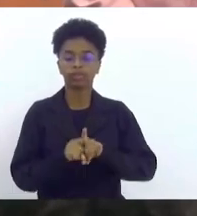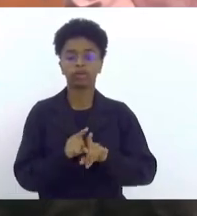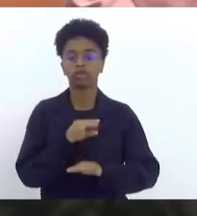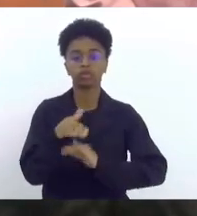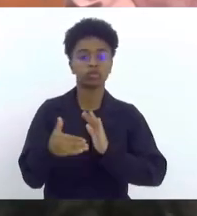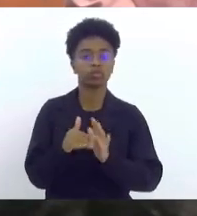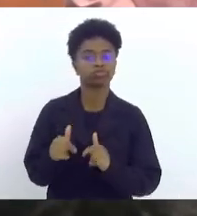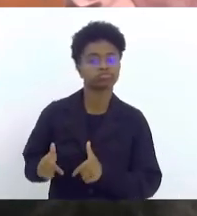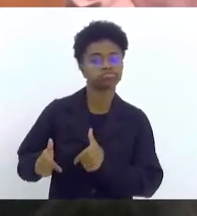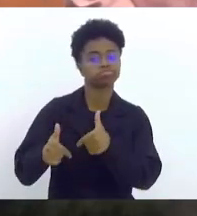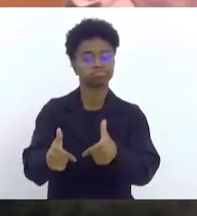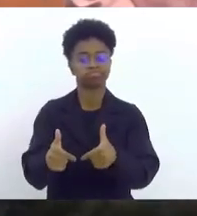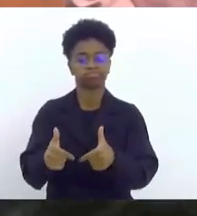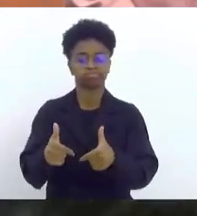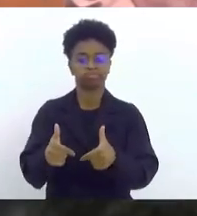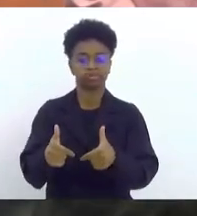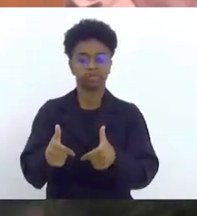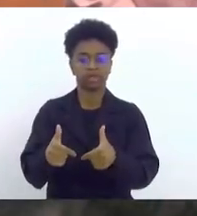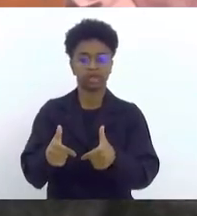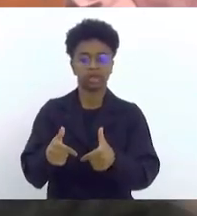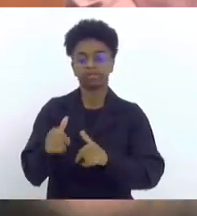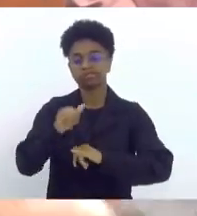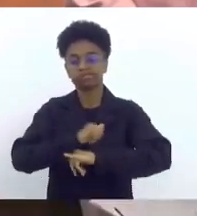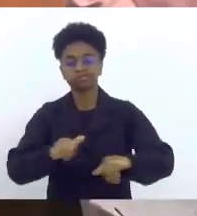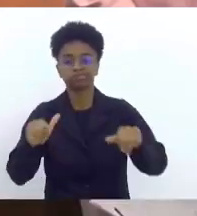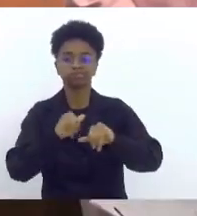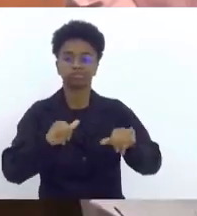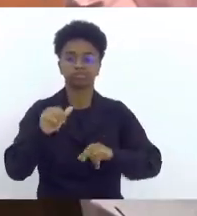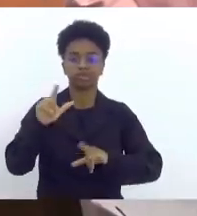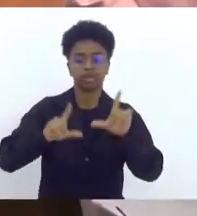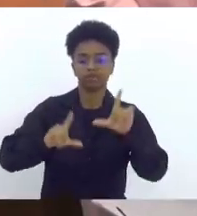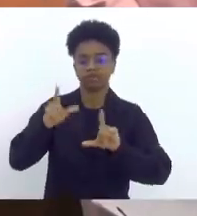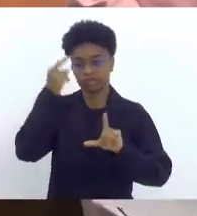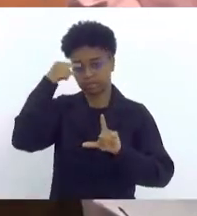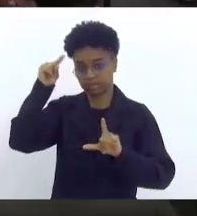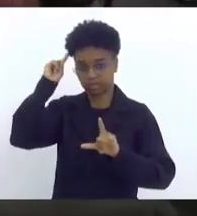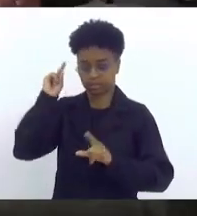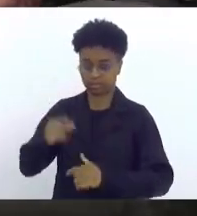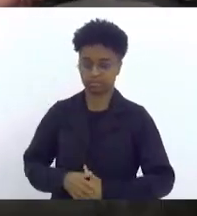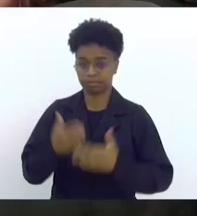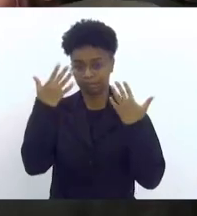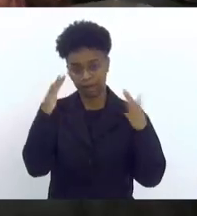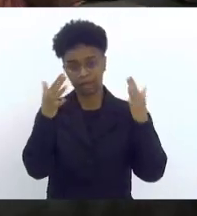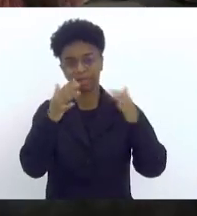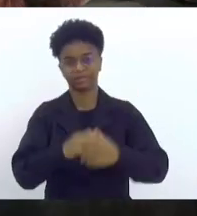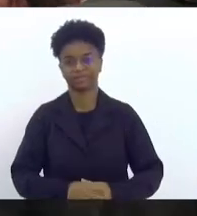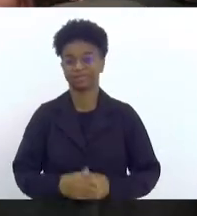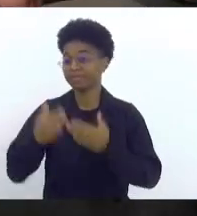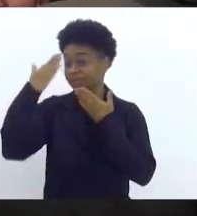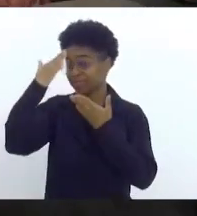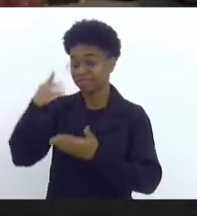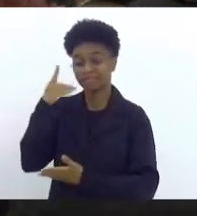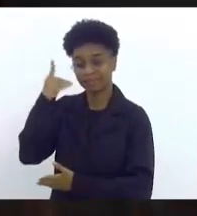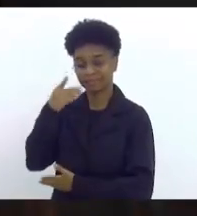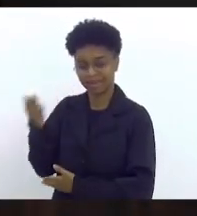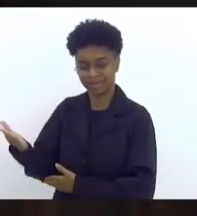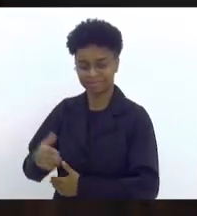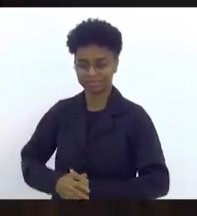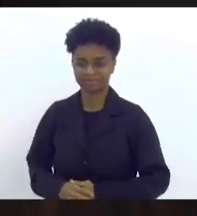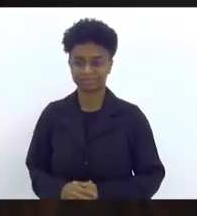na imprensa no último final de semana. Parabéns, presidente. Muito obrigado, deputada Mourinho, pelas palavras.